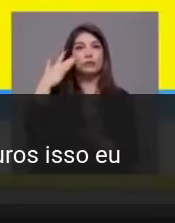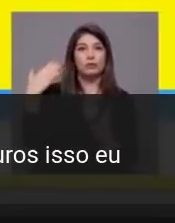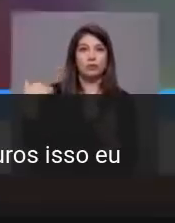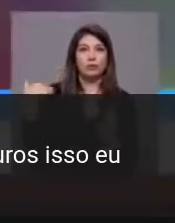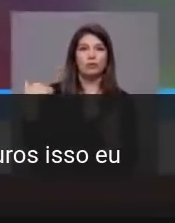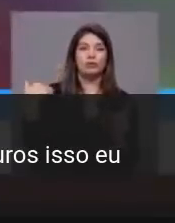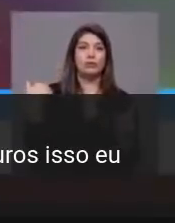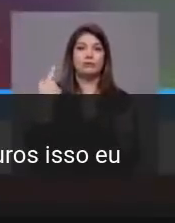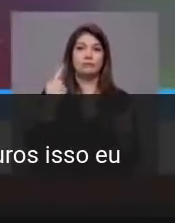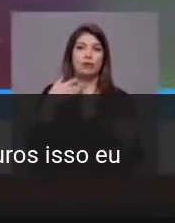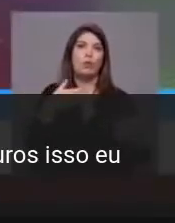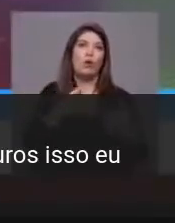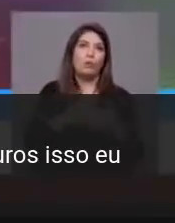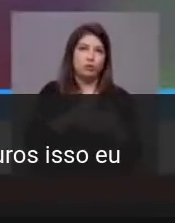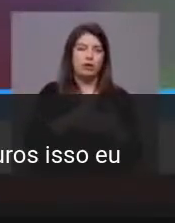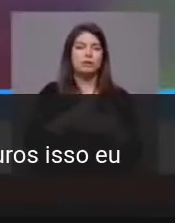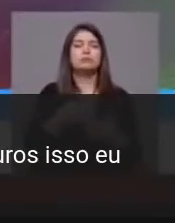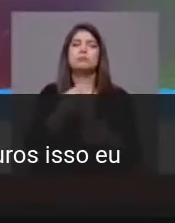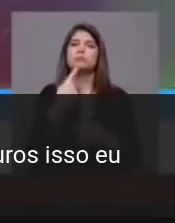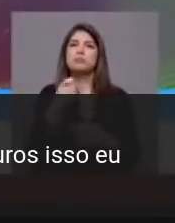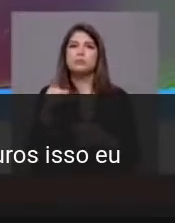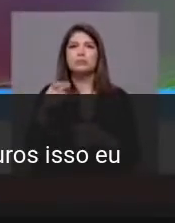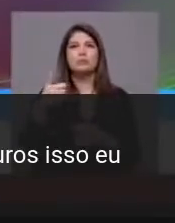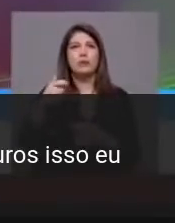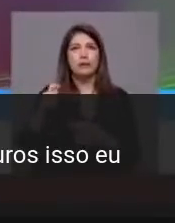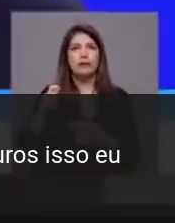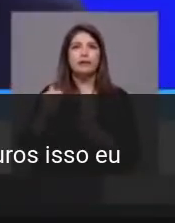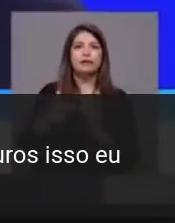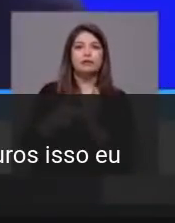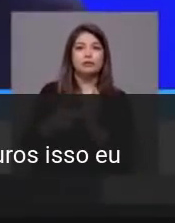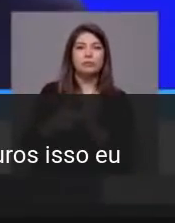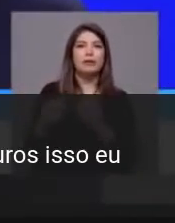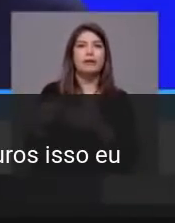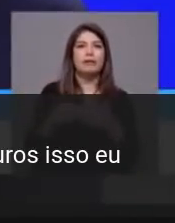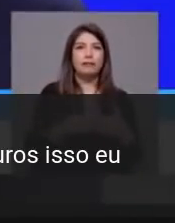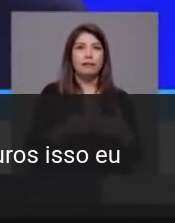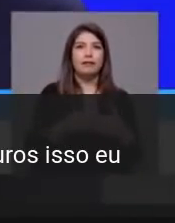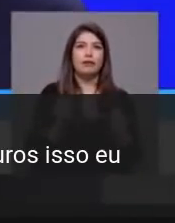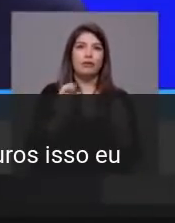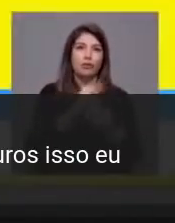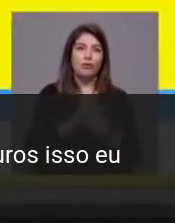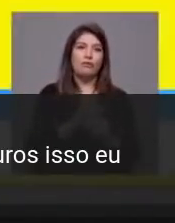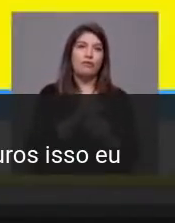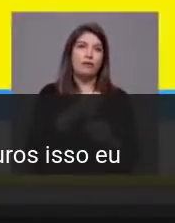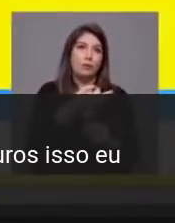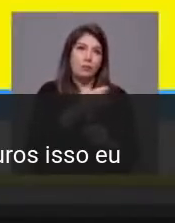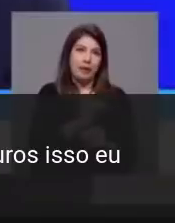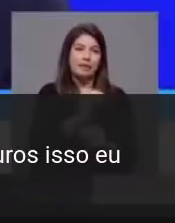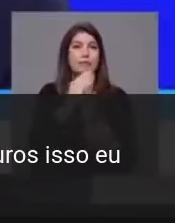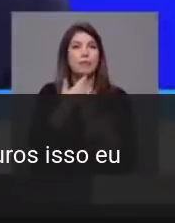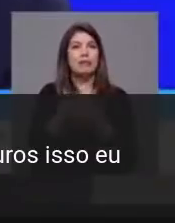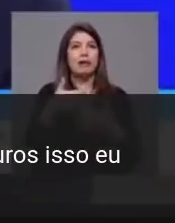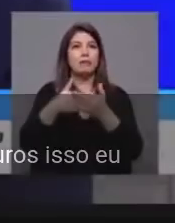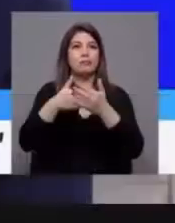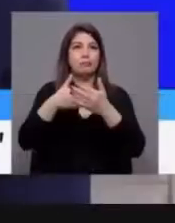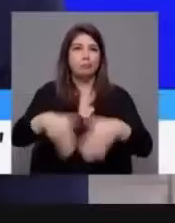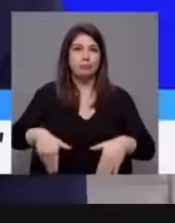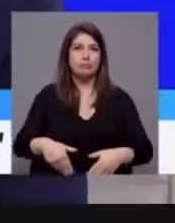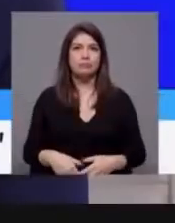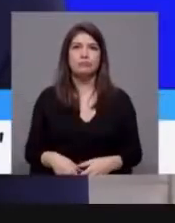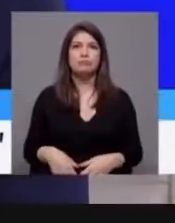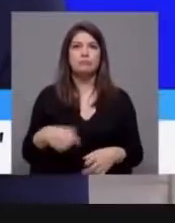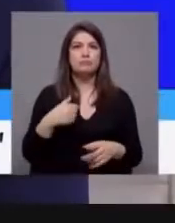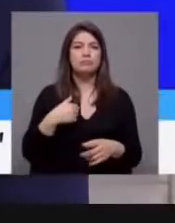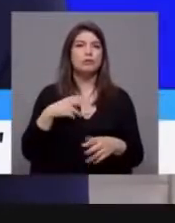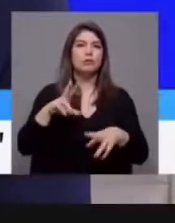Costa um obstáculo, se o Bloco espera uma nova liderança do PS para deixar de existir um obstáculo? Nunca me referi à